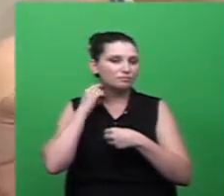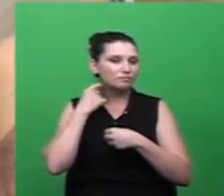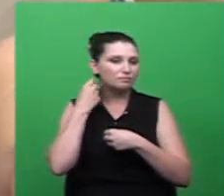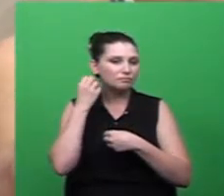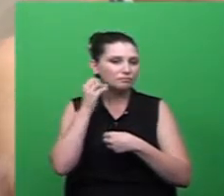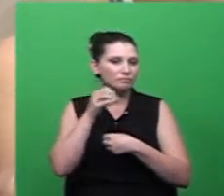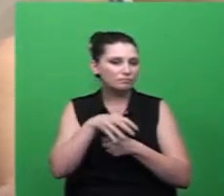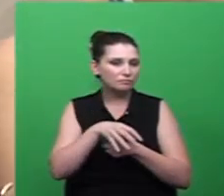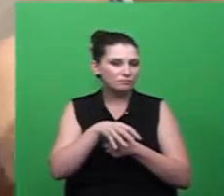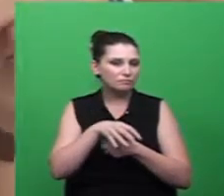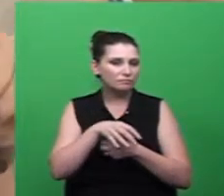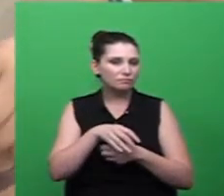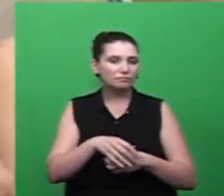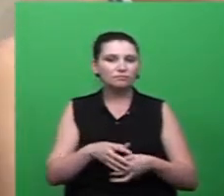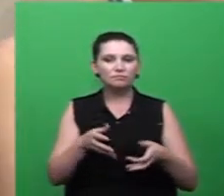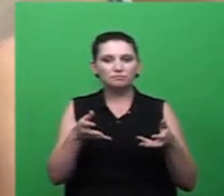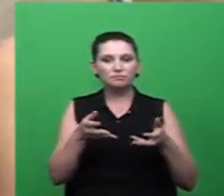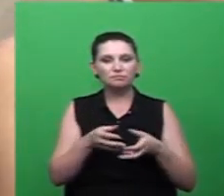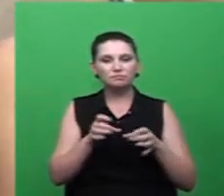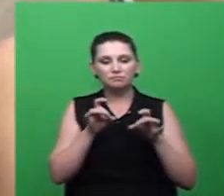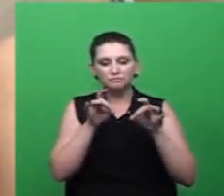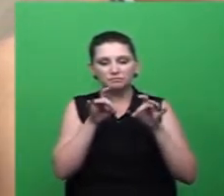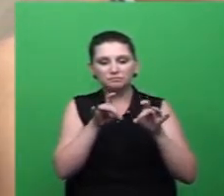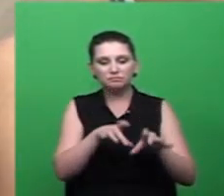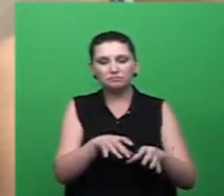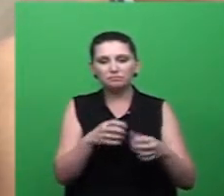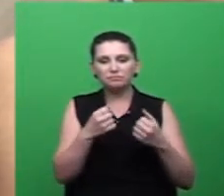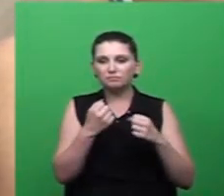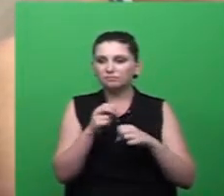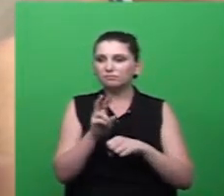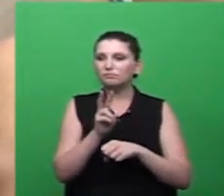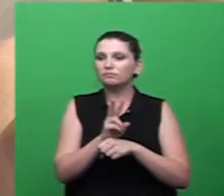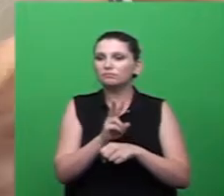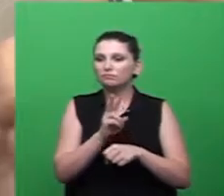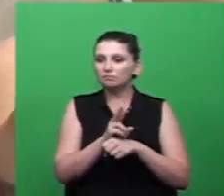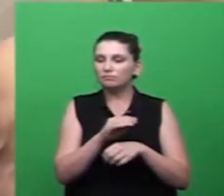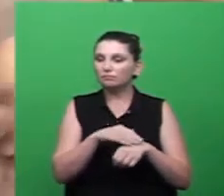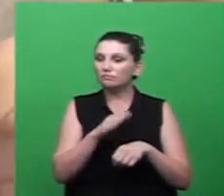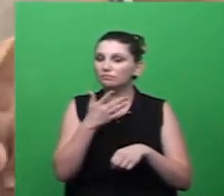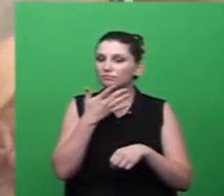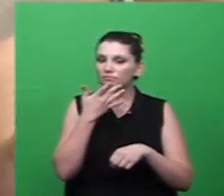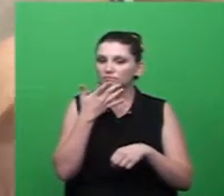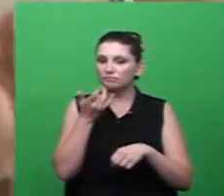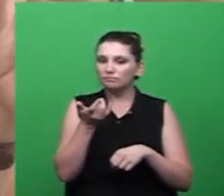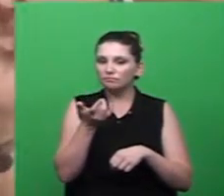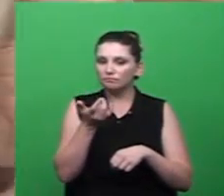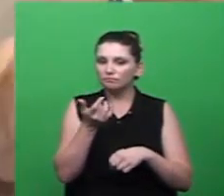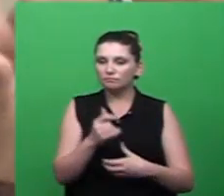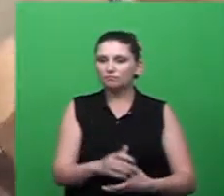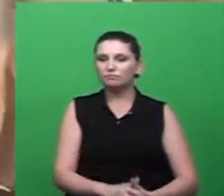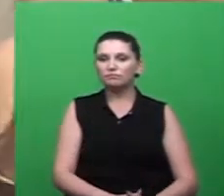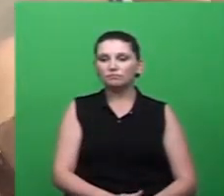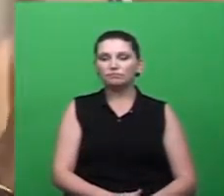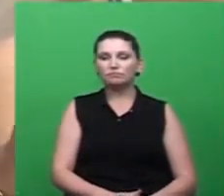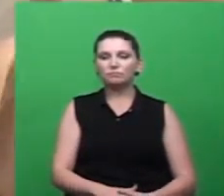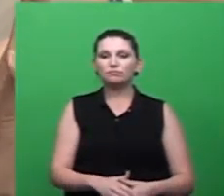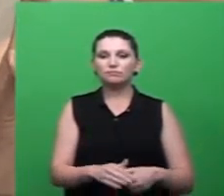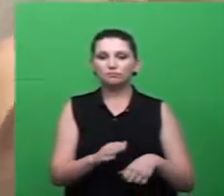que está sendo descartado em terrenos baldios para facilitar esse tempo de